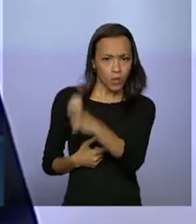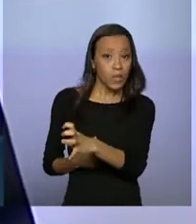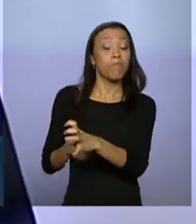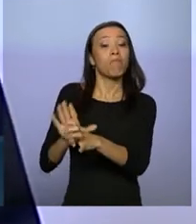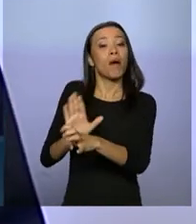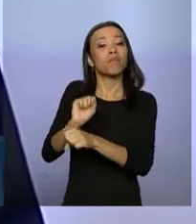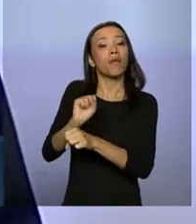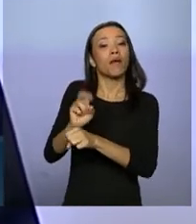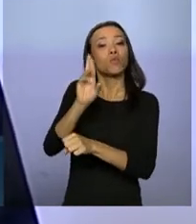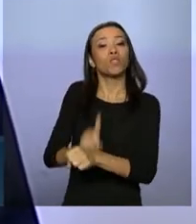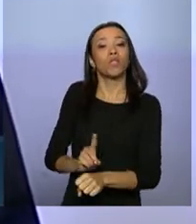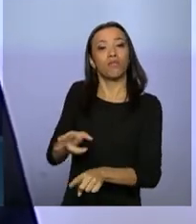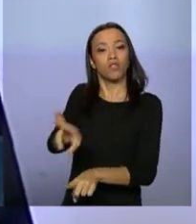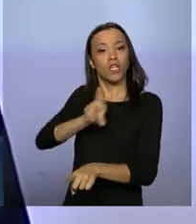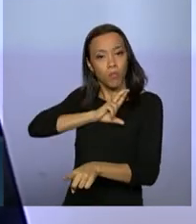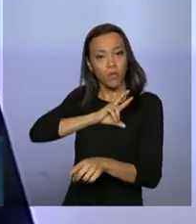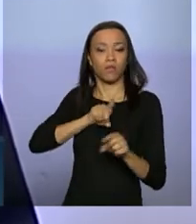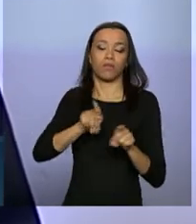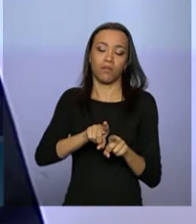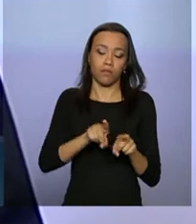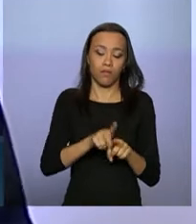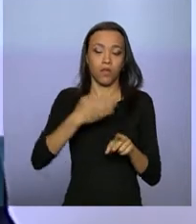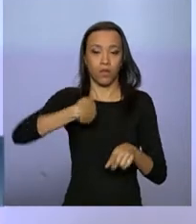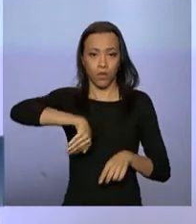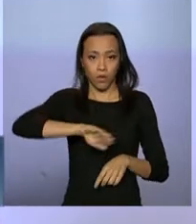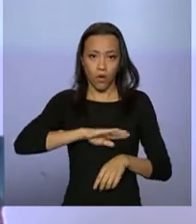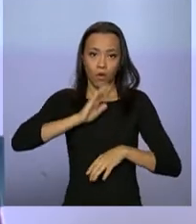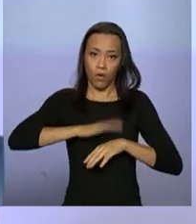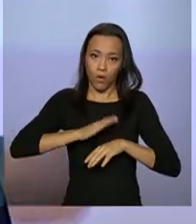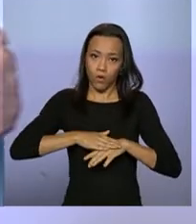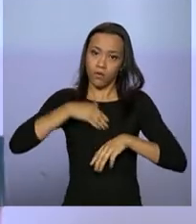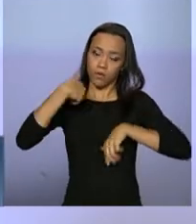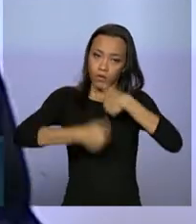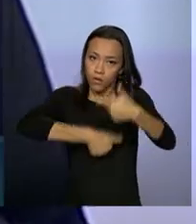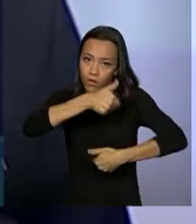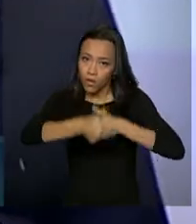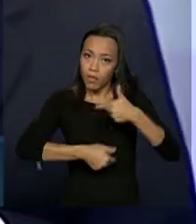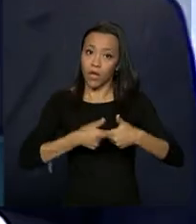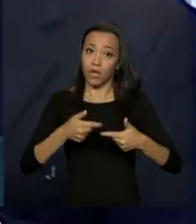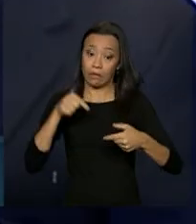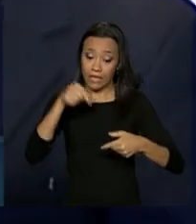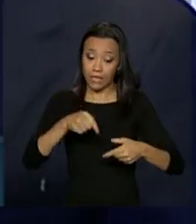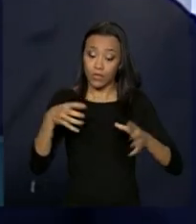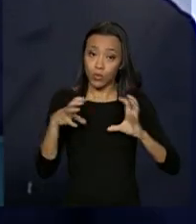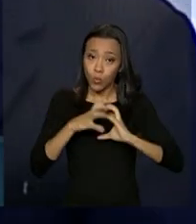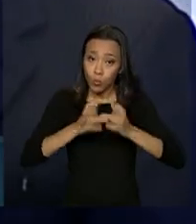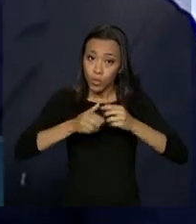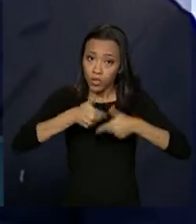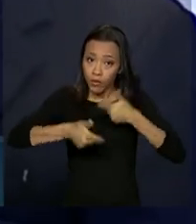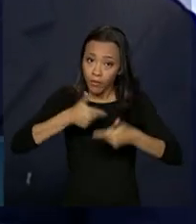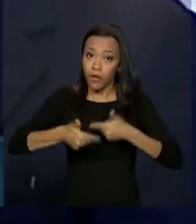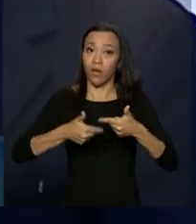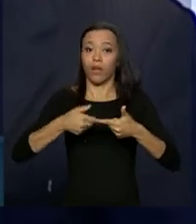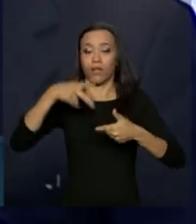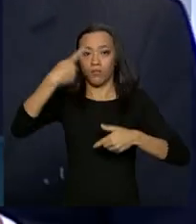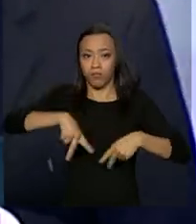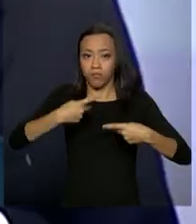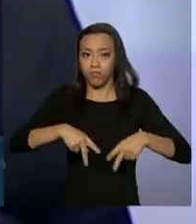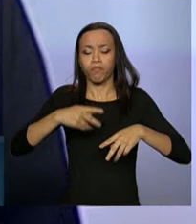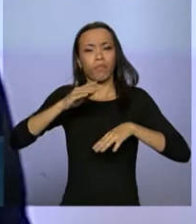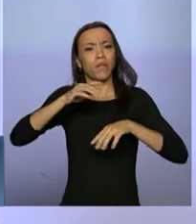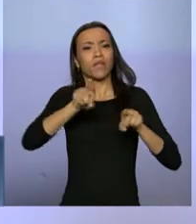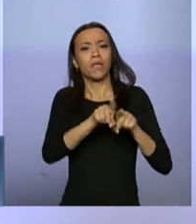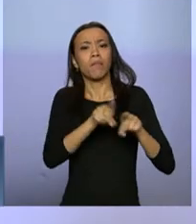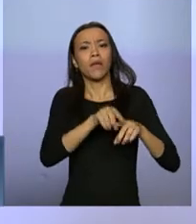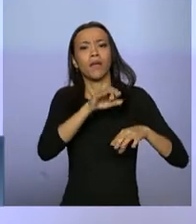pare qualquer dúvida de que as nossas ações, de que a ação do grupo móvel, que as ações e das decisões da